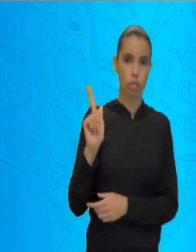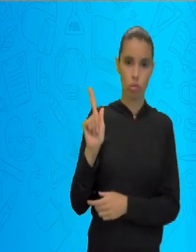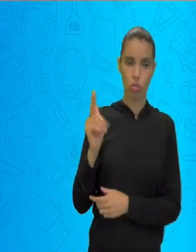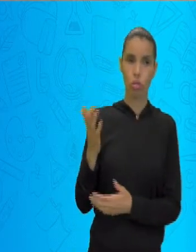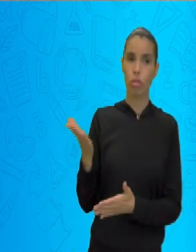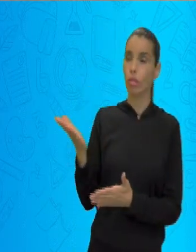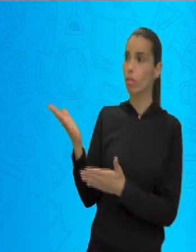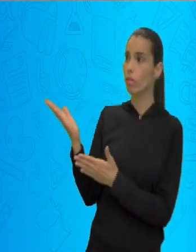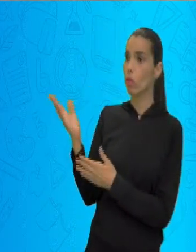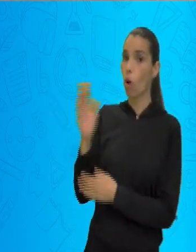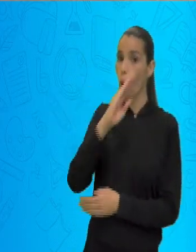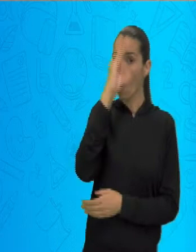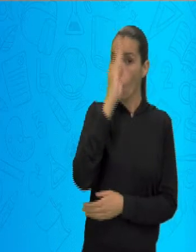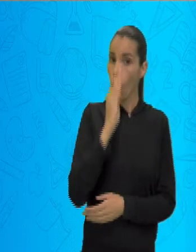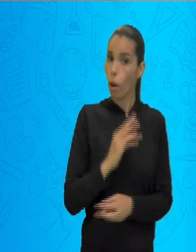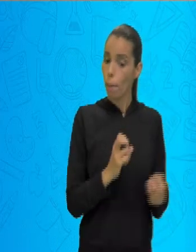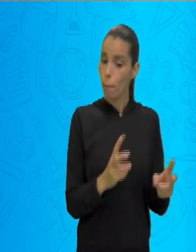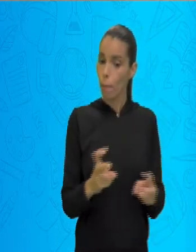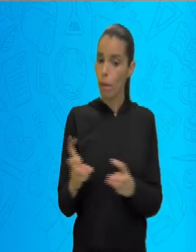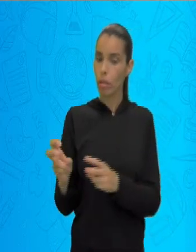Olha o Brasil dividido aí.